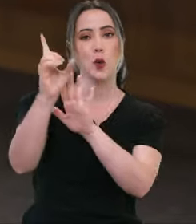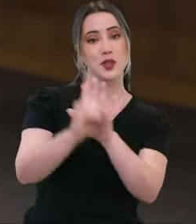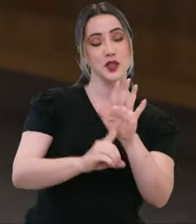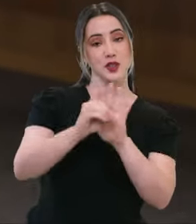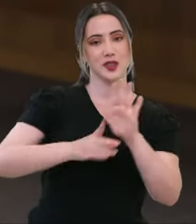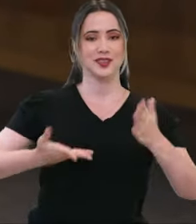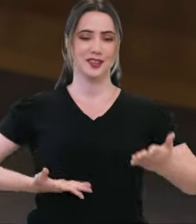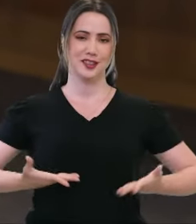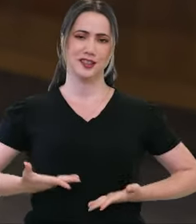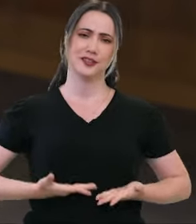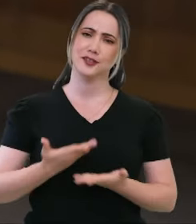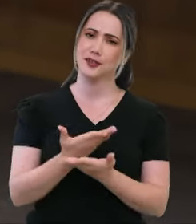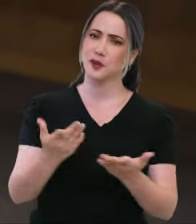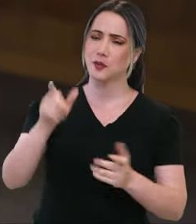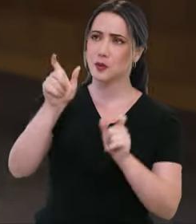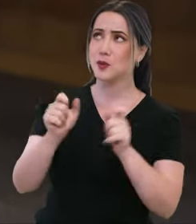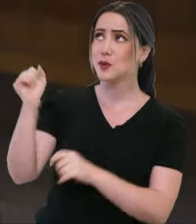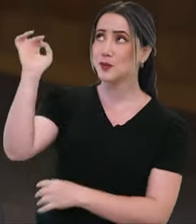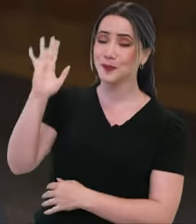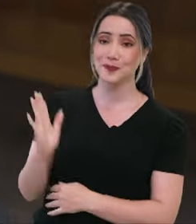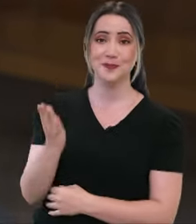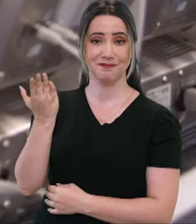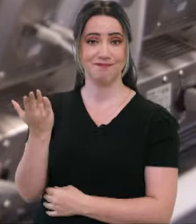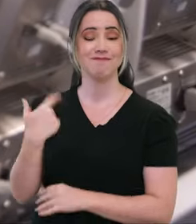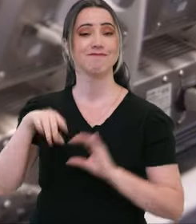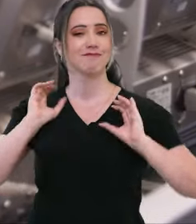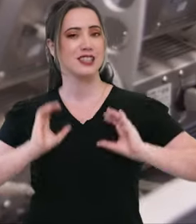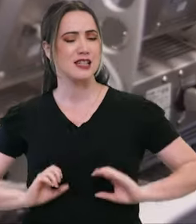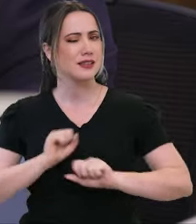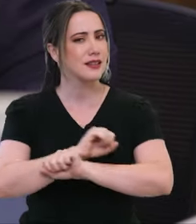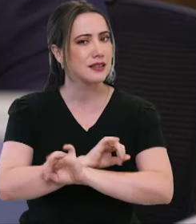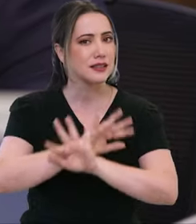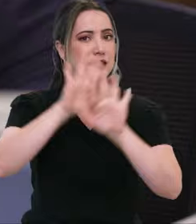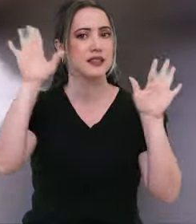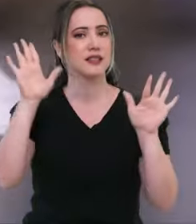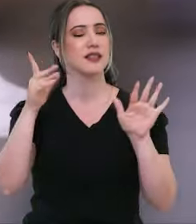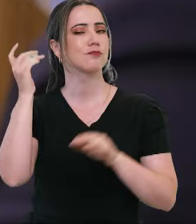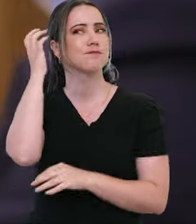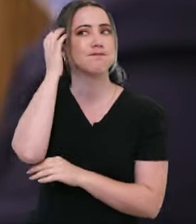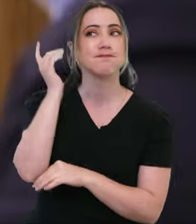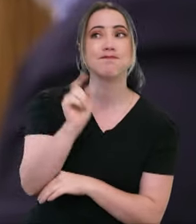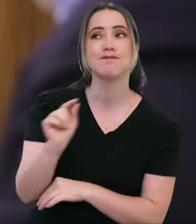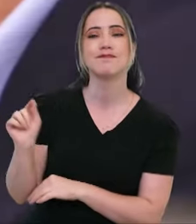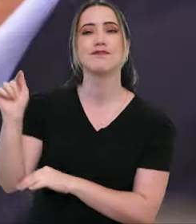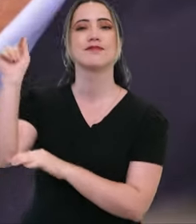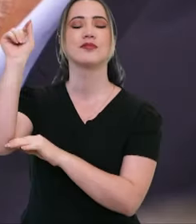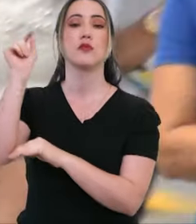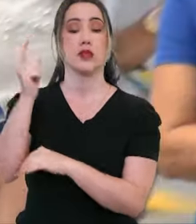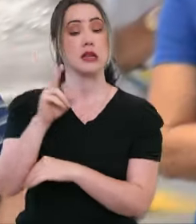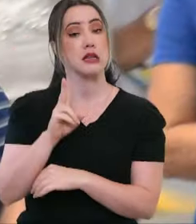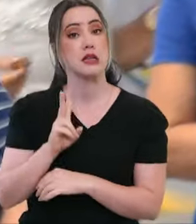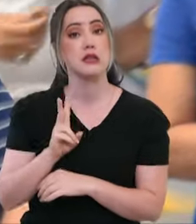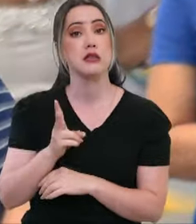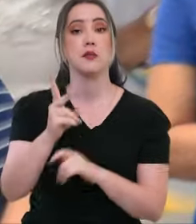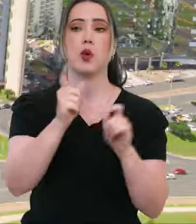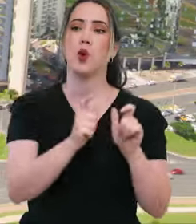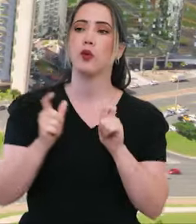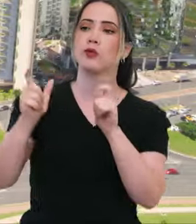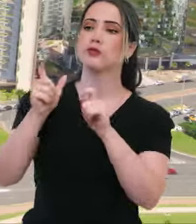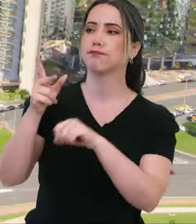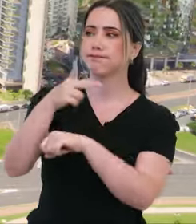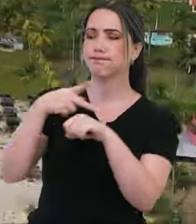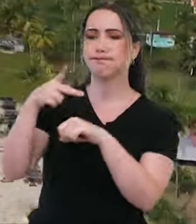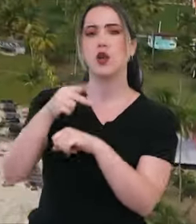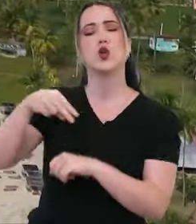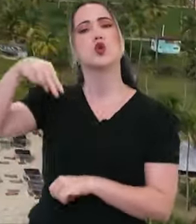Informação, direitos e serviços para todos os brasileiros. Cidadania e transparência nas ondas do rádio. Presente em todas